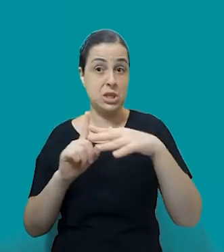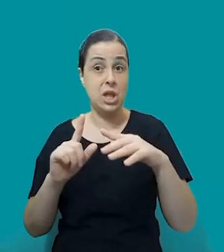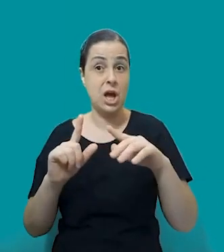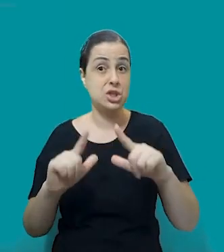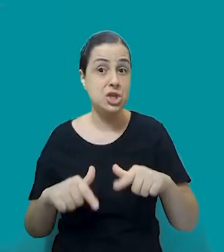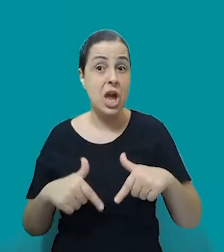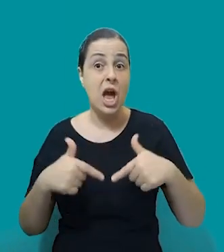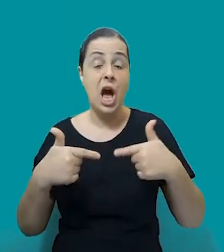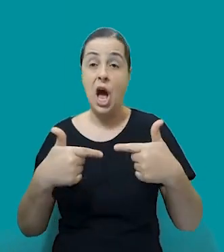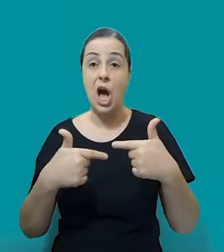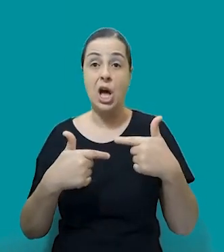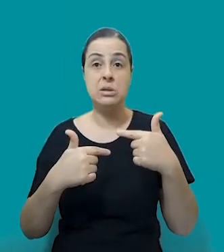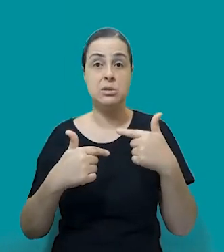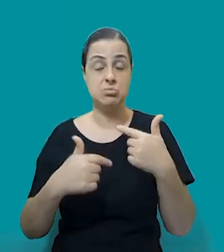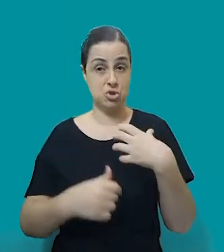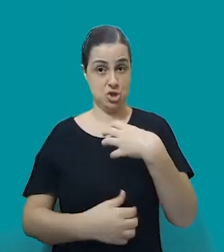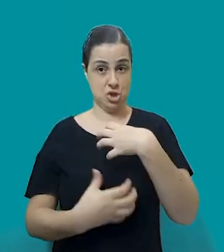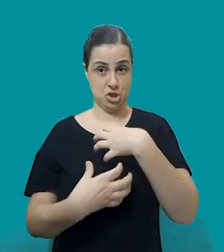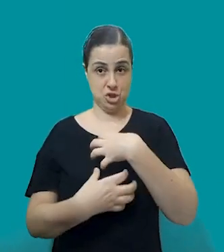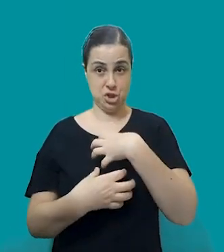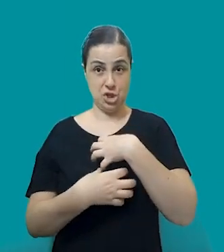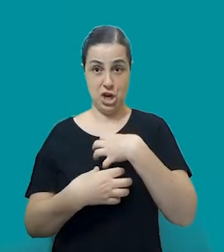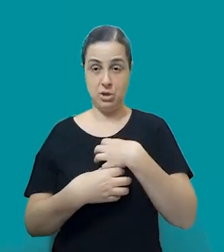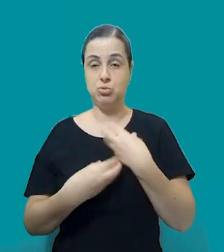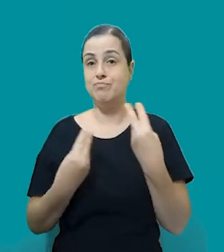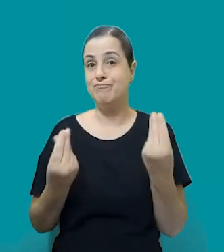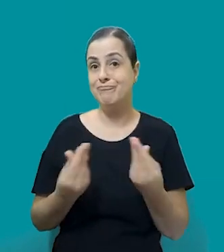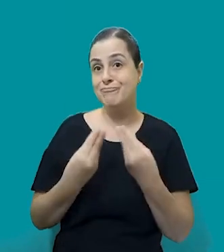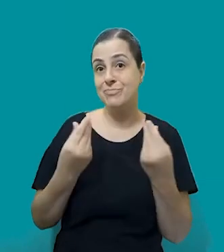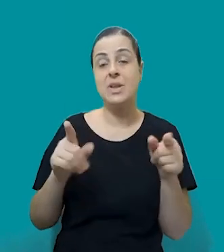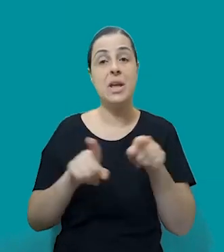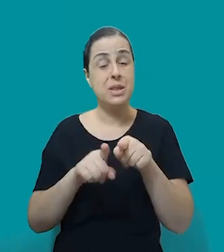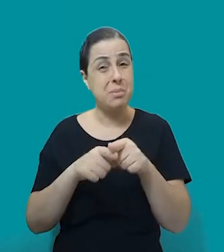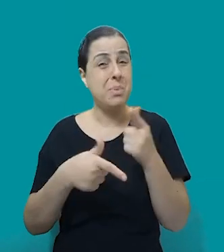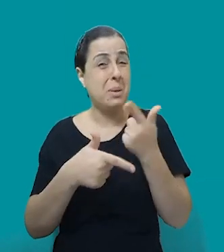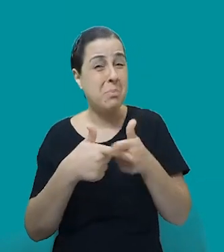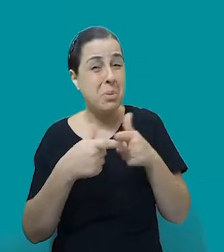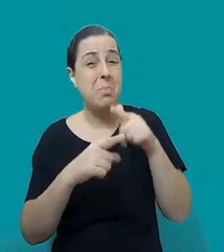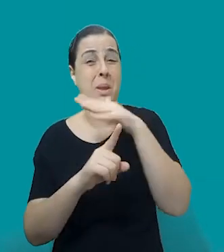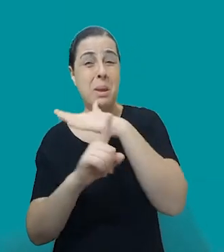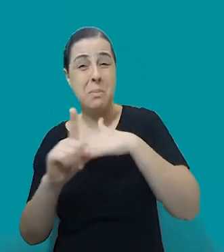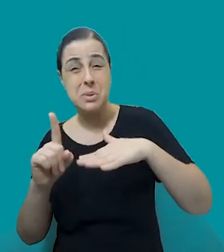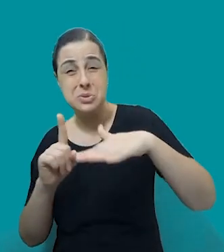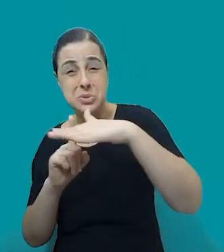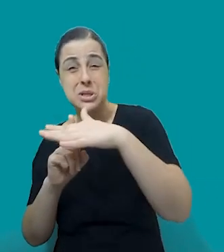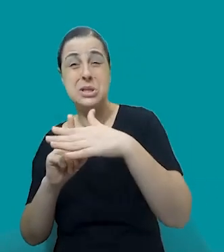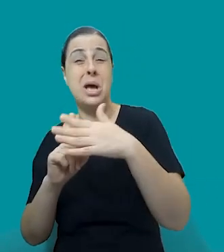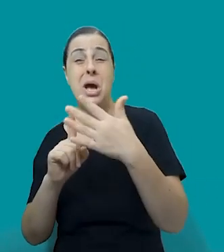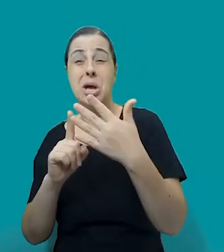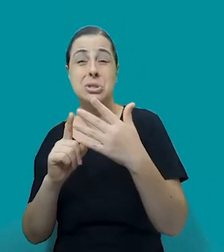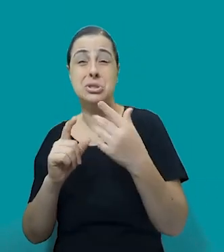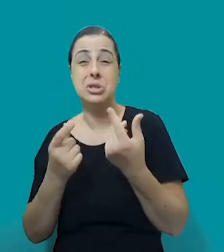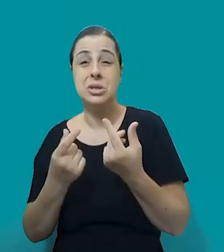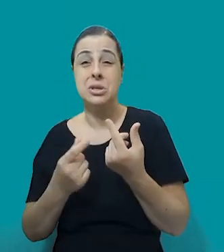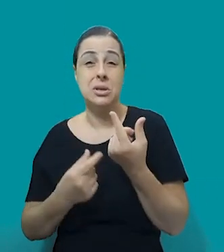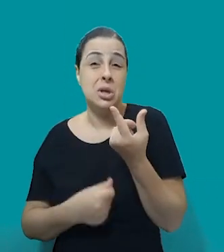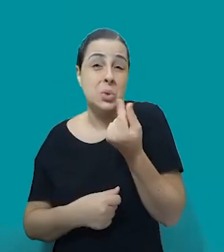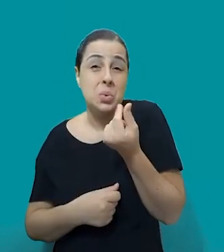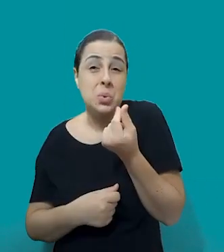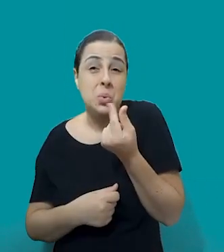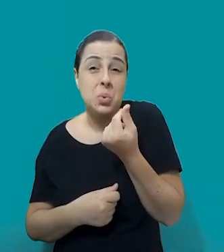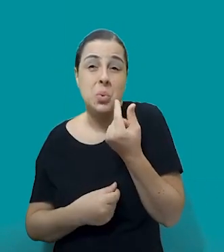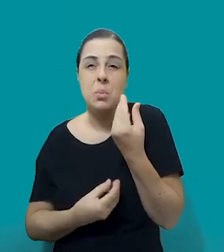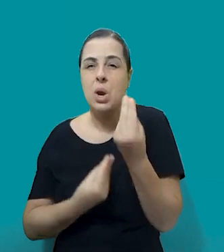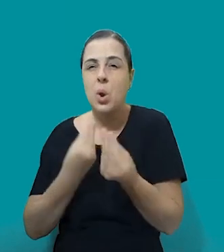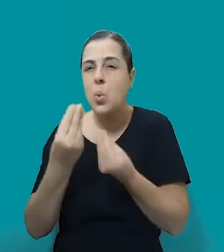esse ponto que você traz, O quanto as questões, talvez, sociais, econômicas, elas colaboram,